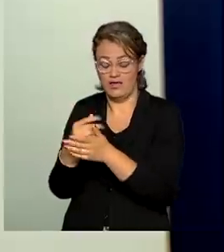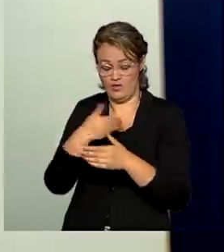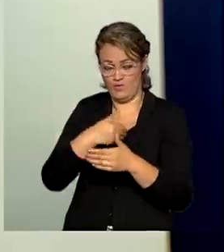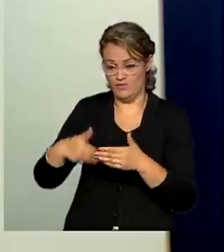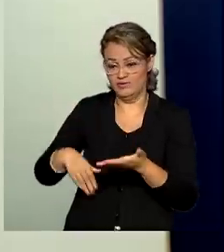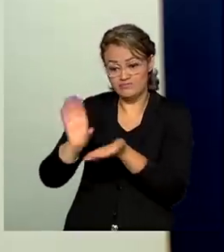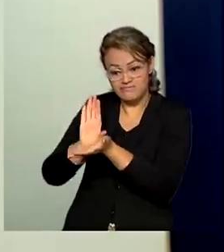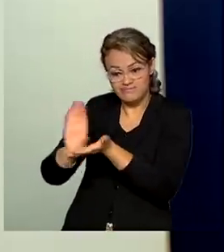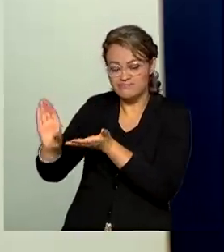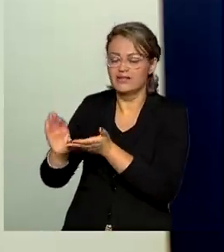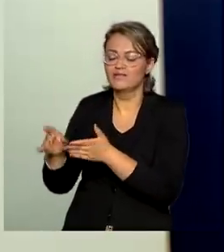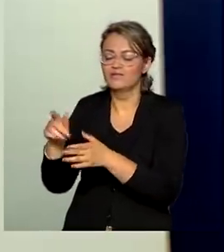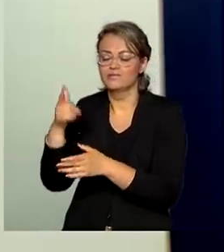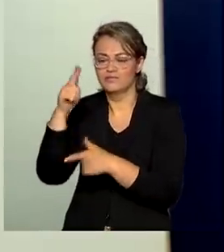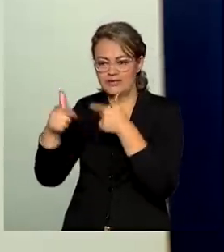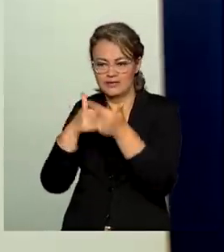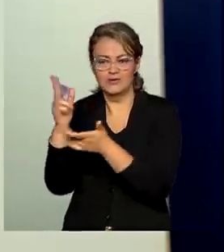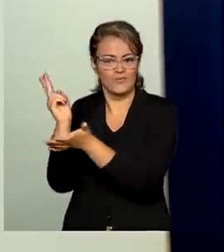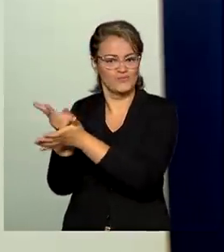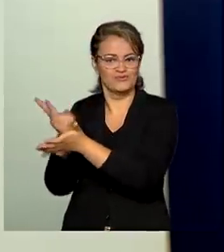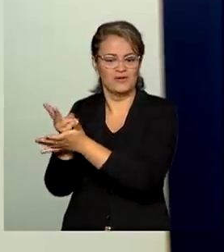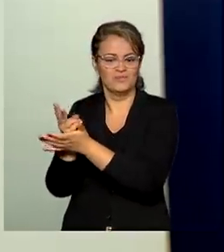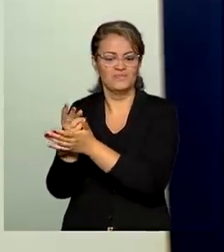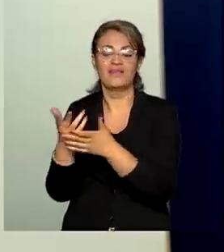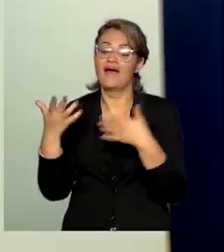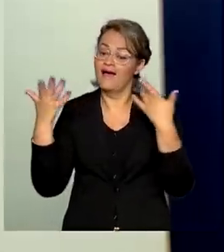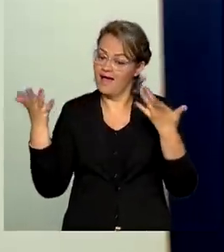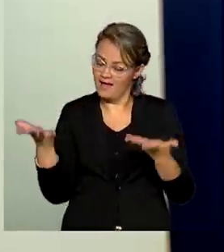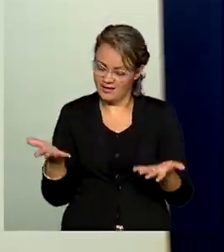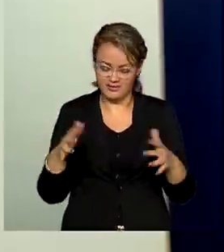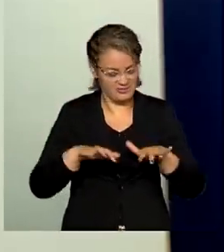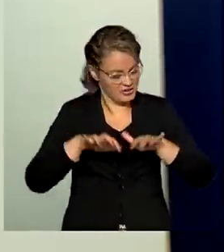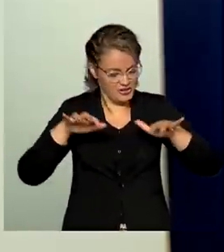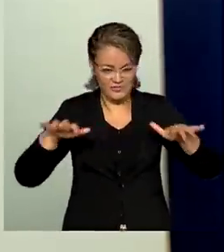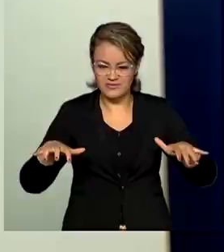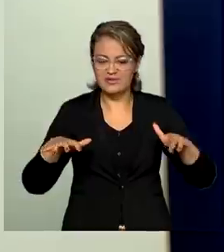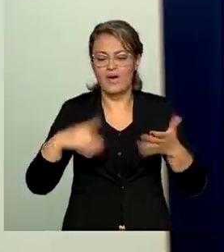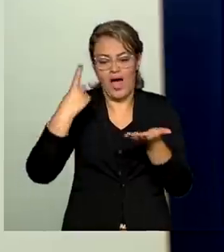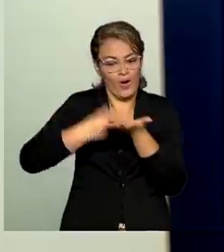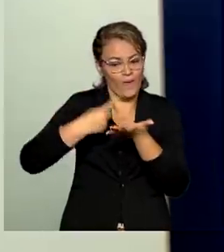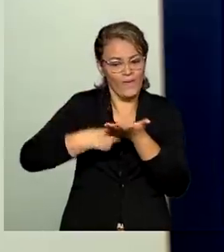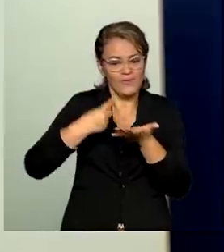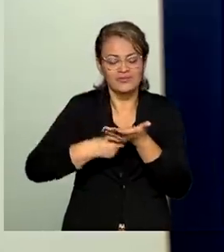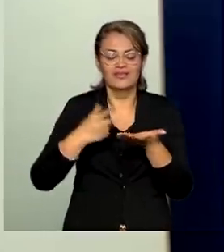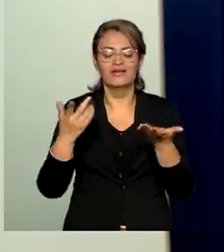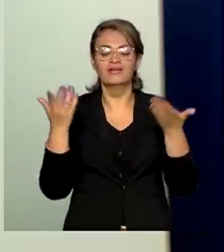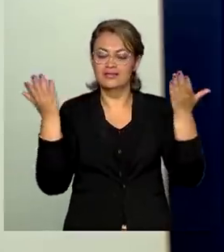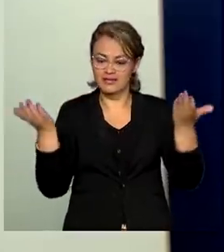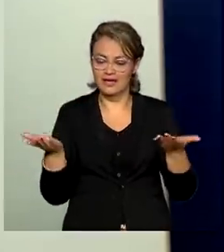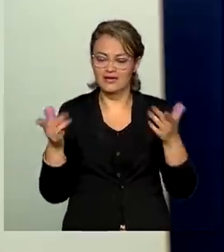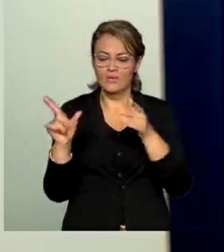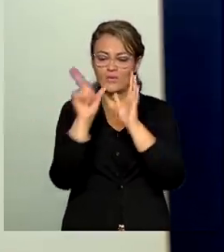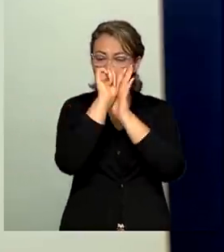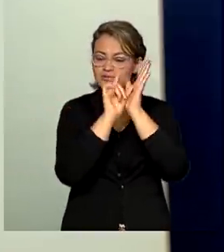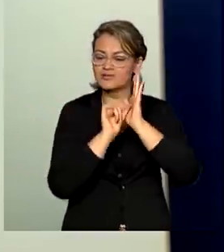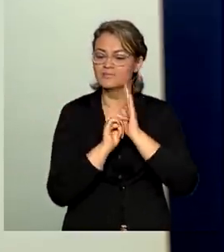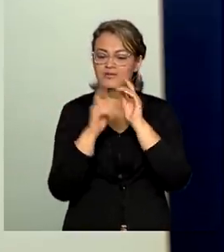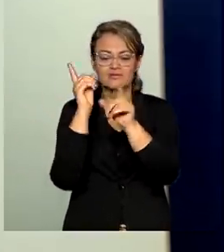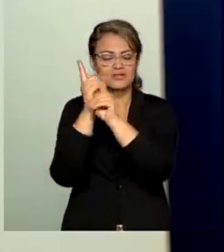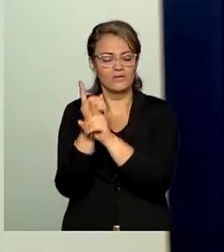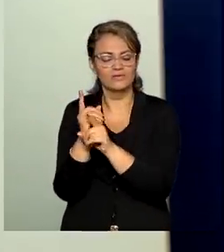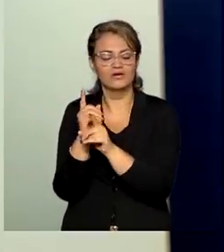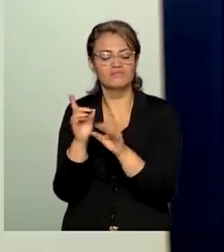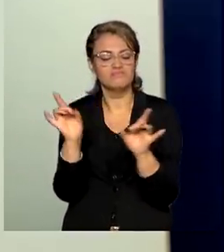para manter o nível de emprego. Dessa forma, foi possível chegar a esse acordo e, assim, o orçamento já se encontra